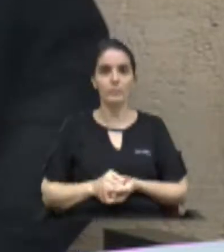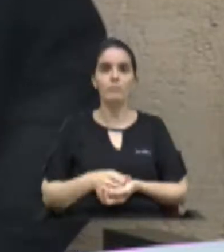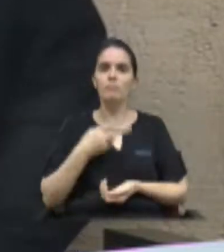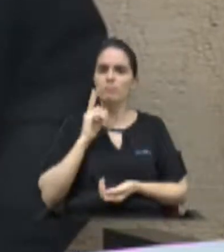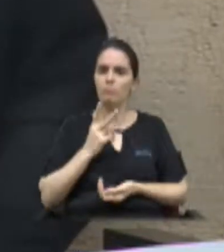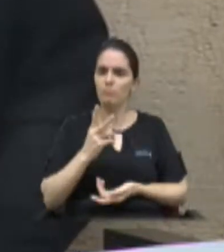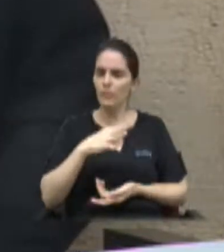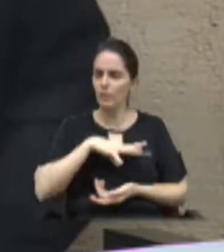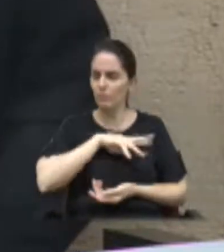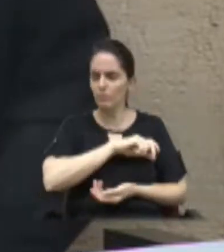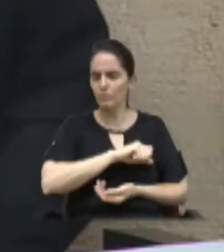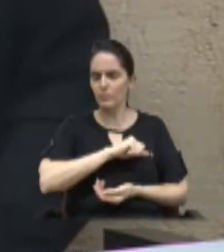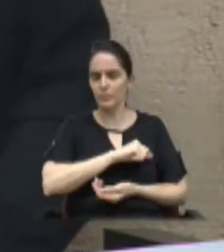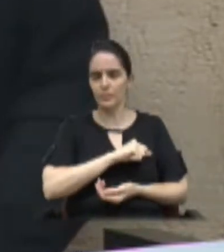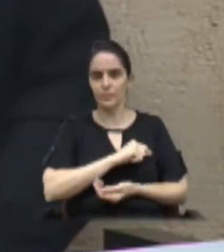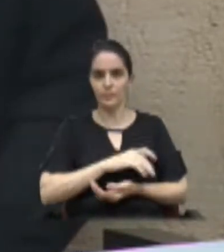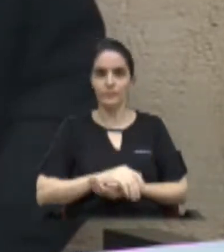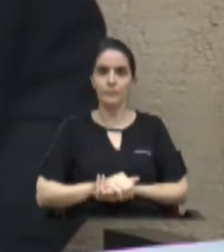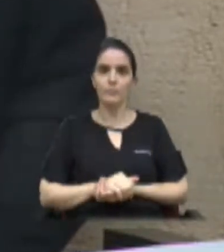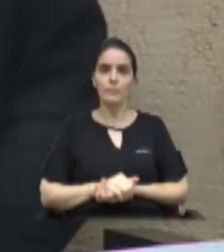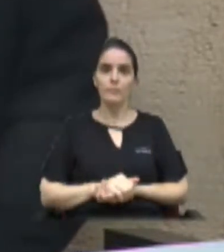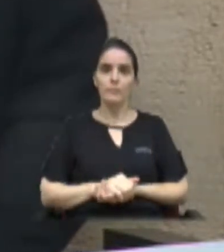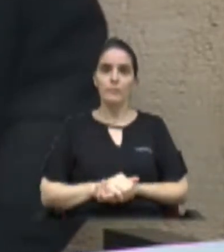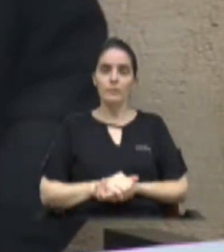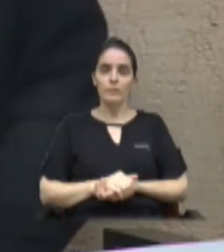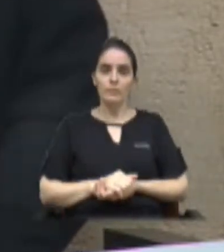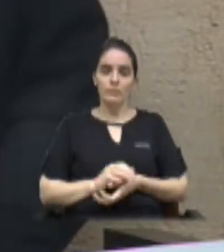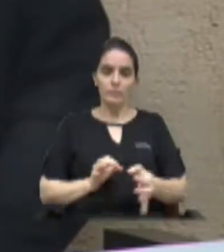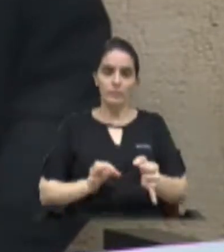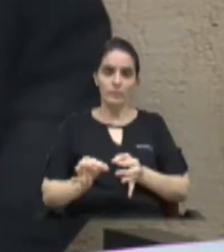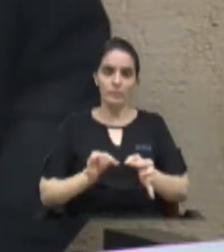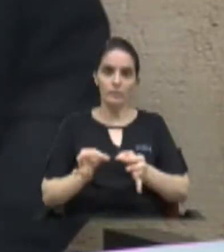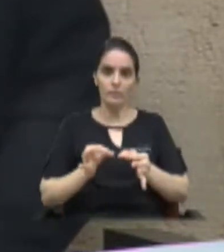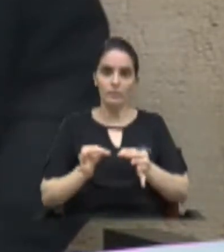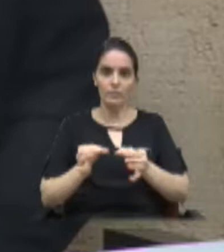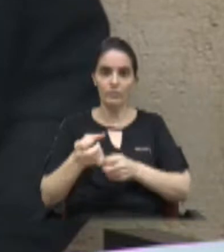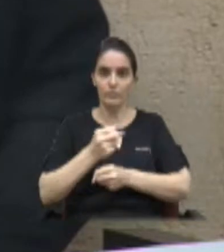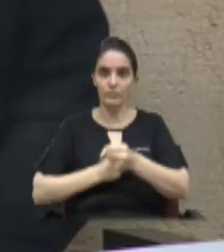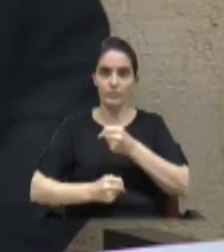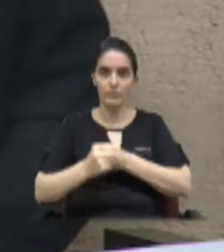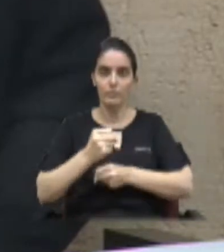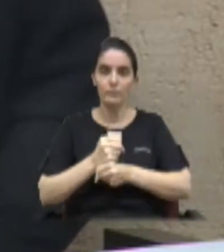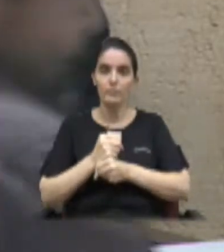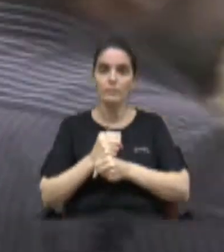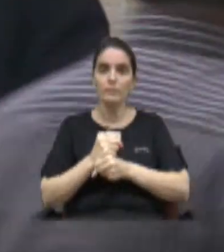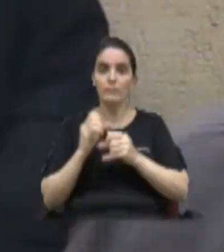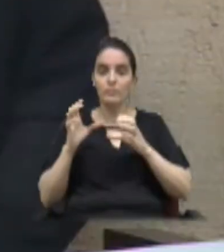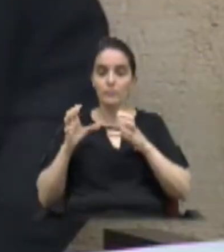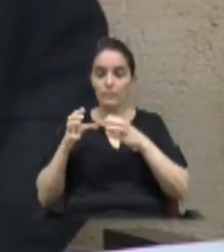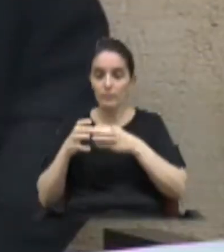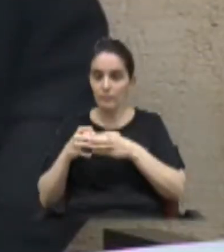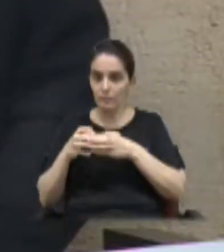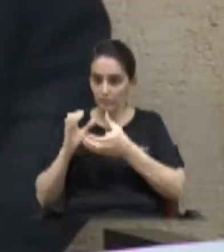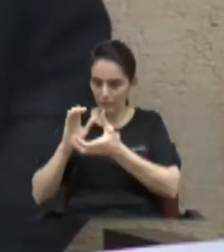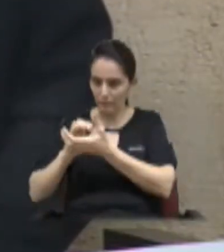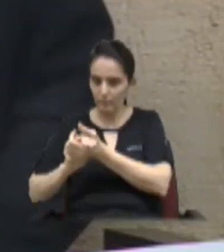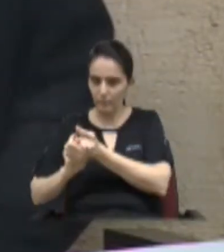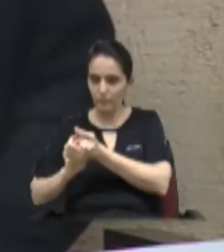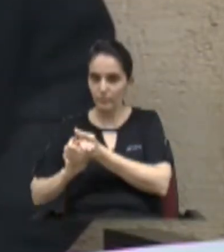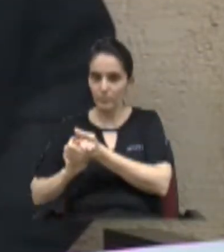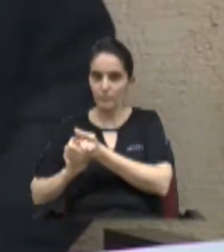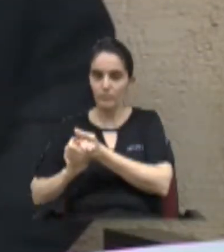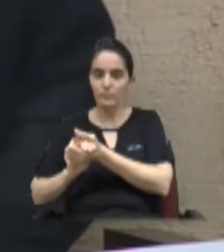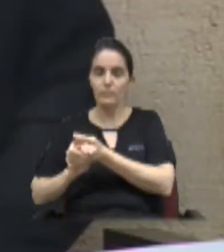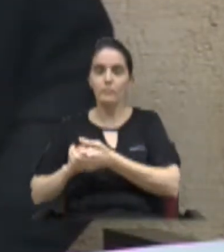amor e com afinco. Coordenou por vários anos o retiro de casais MCCSL, o